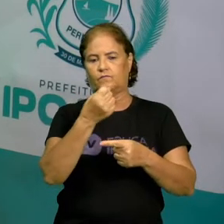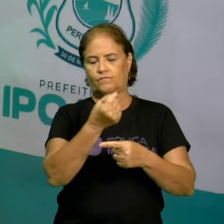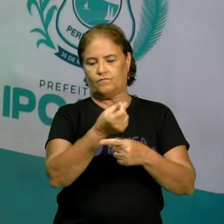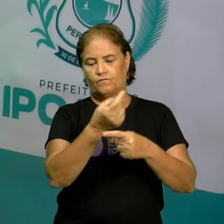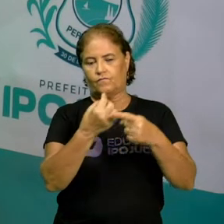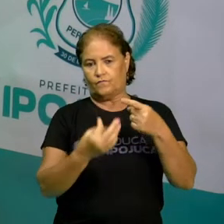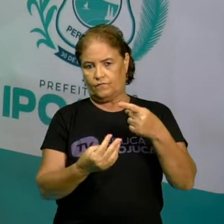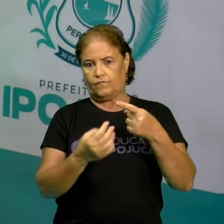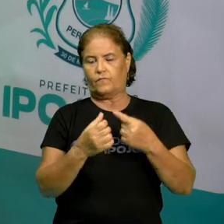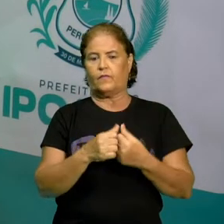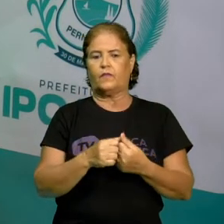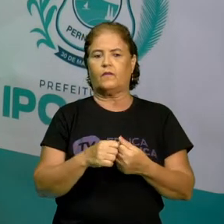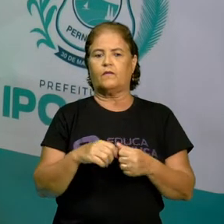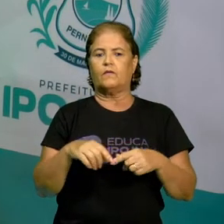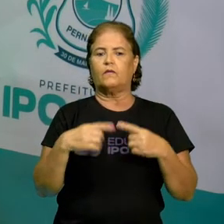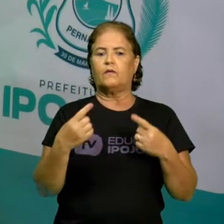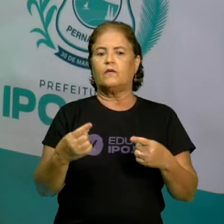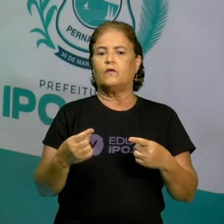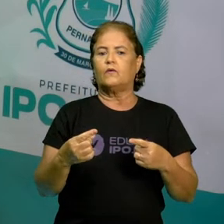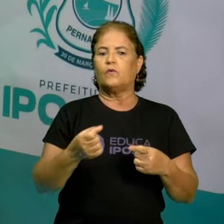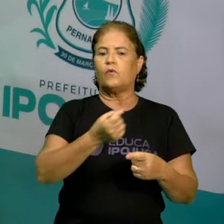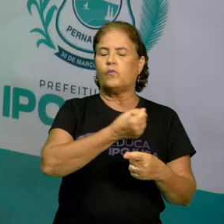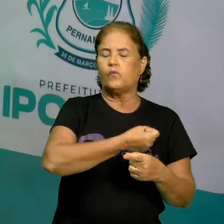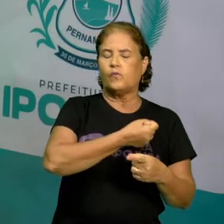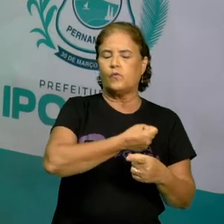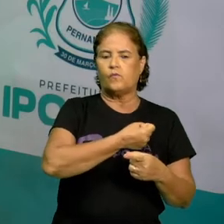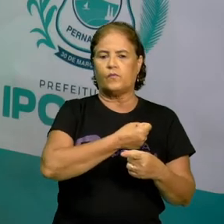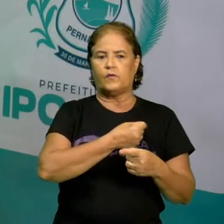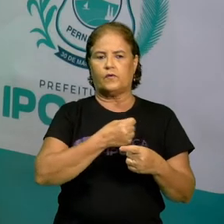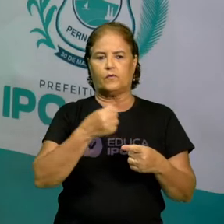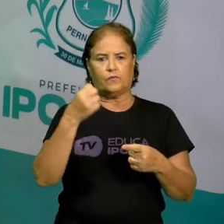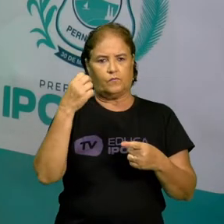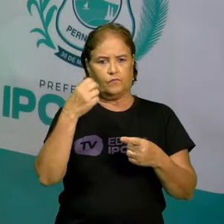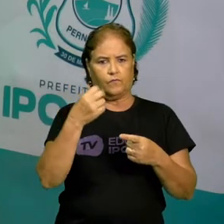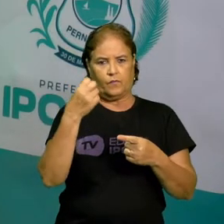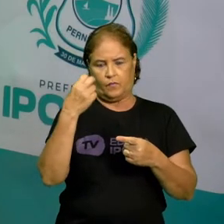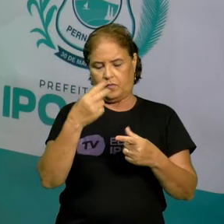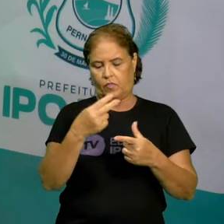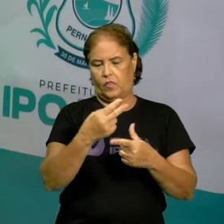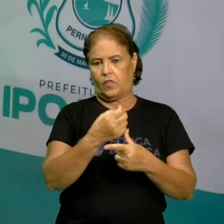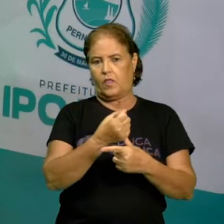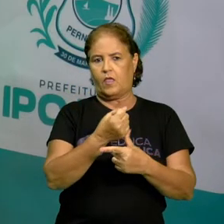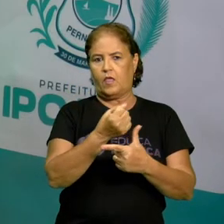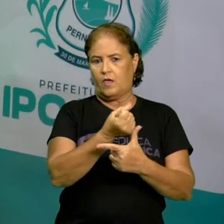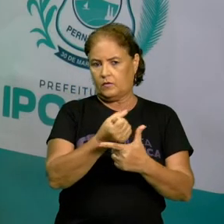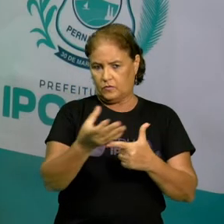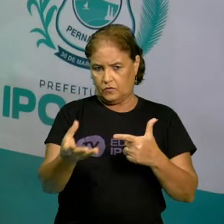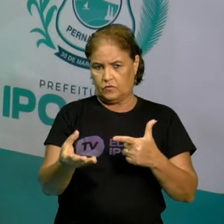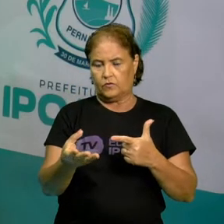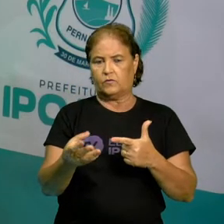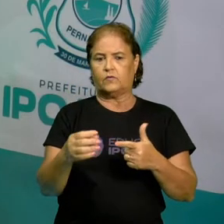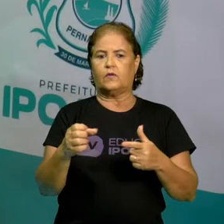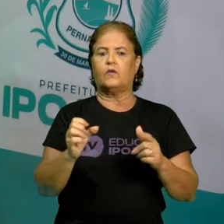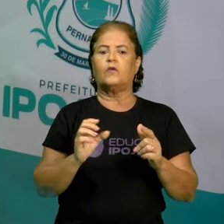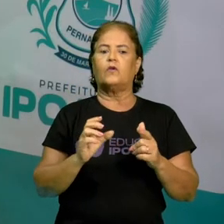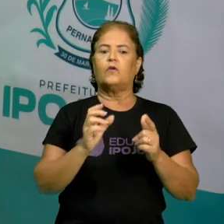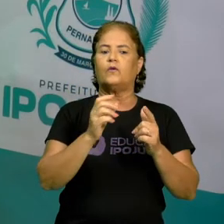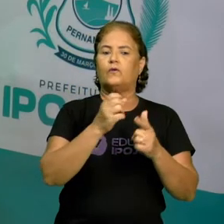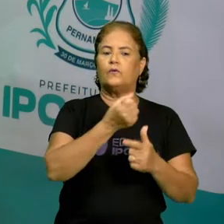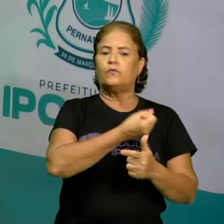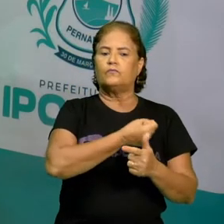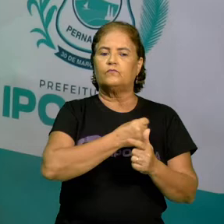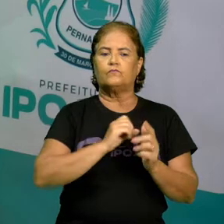inteiros e, por último, números racionais. O conjunto dos naturais e o conjunto dos